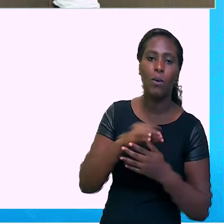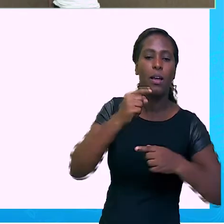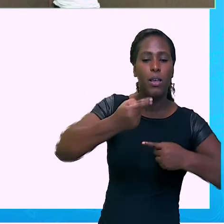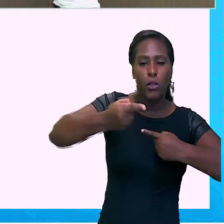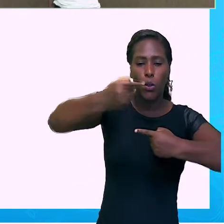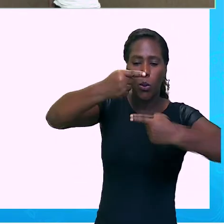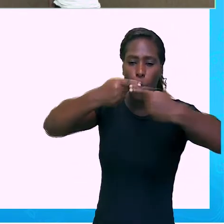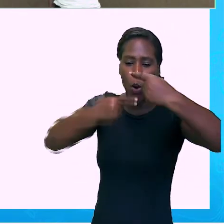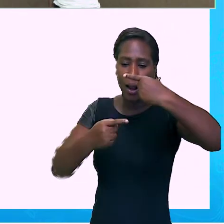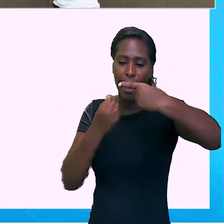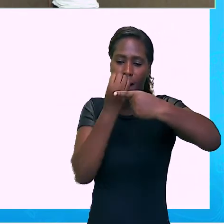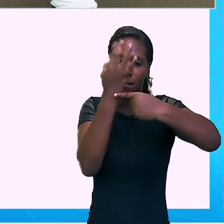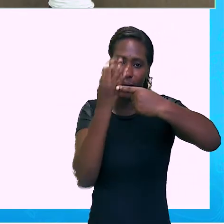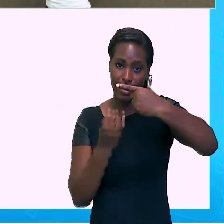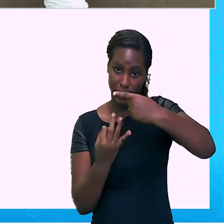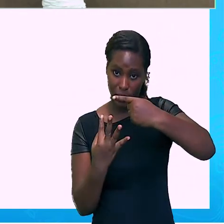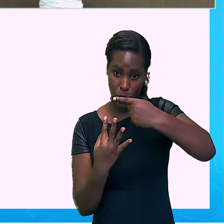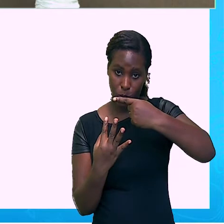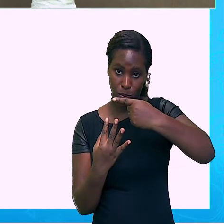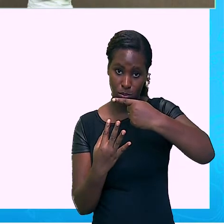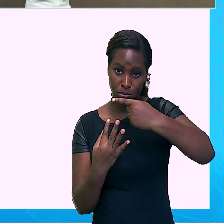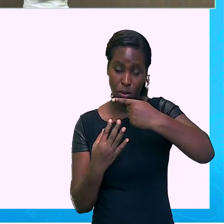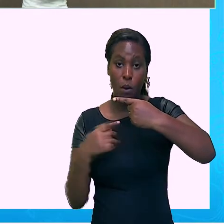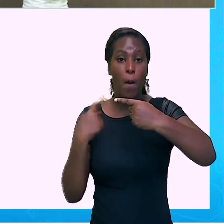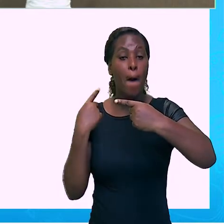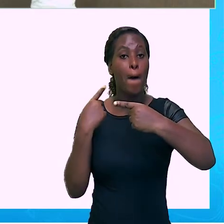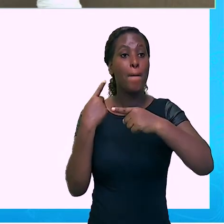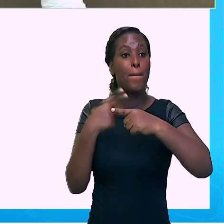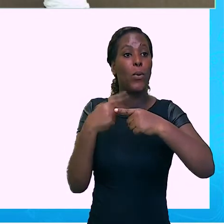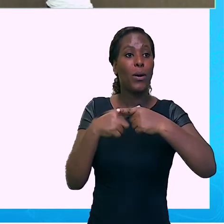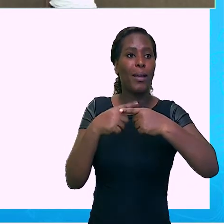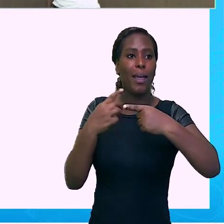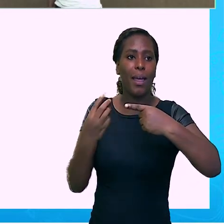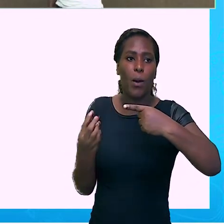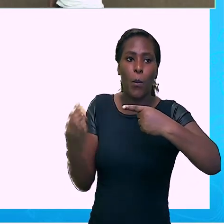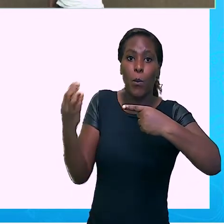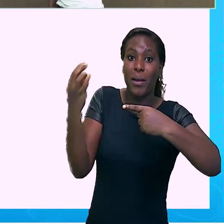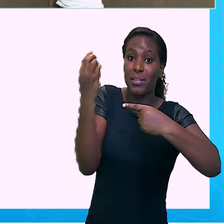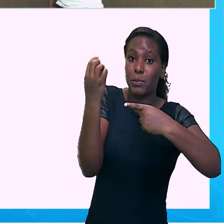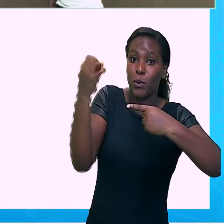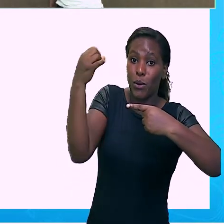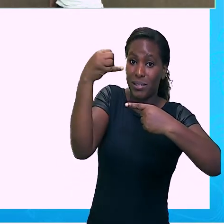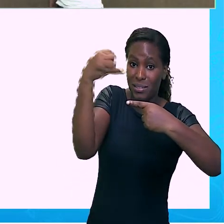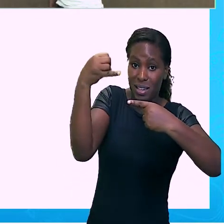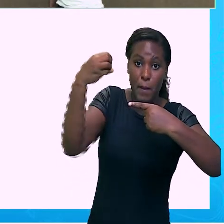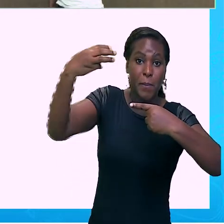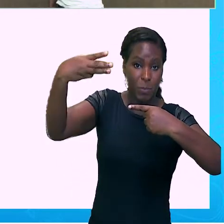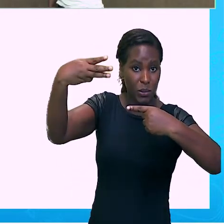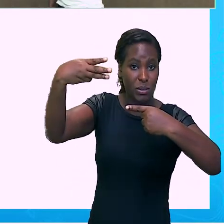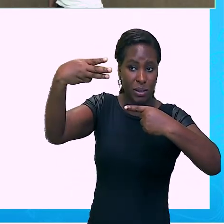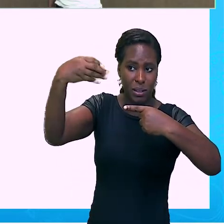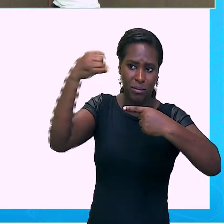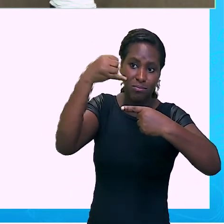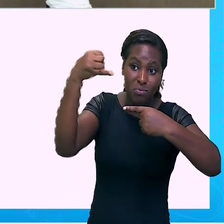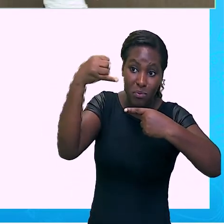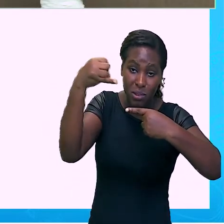inverti porque o expoente é negativo. Aí eu conservo o expoente.